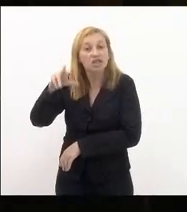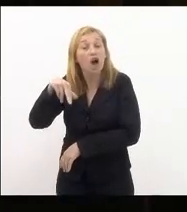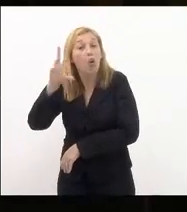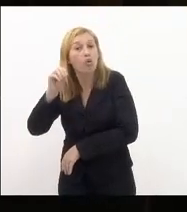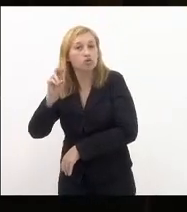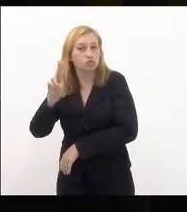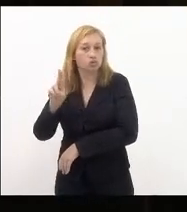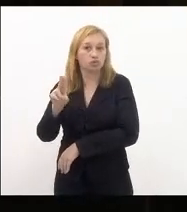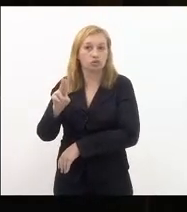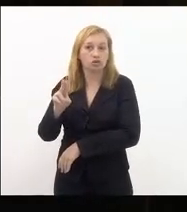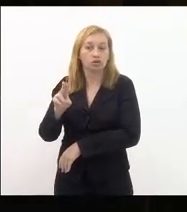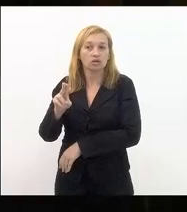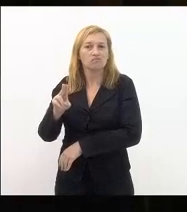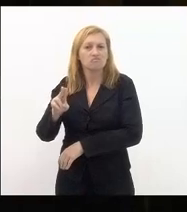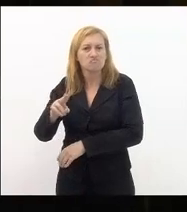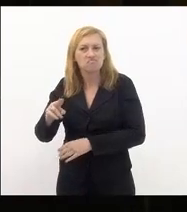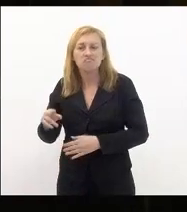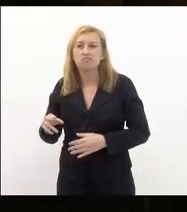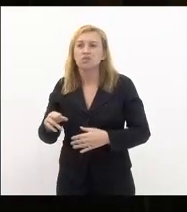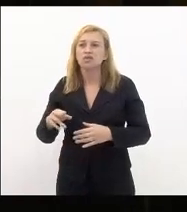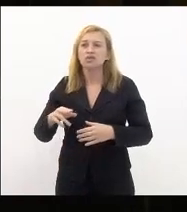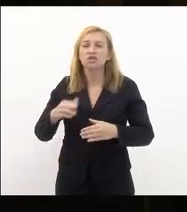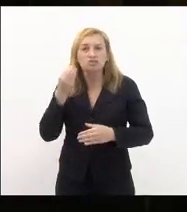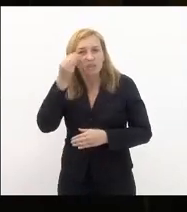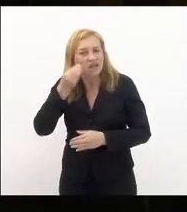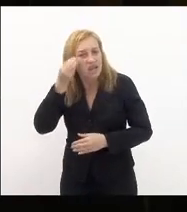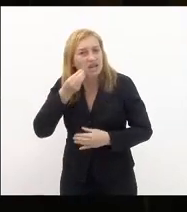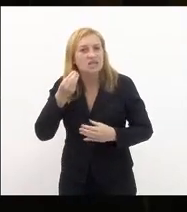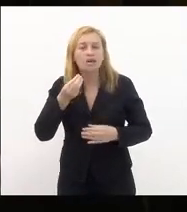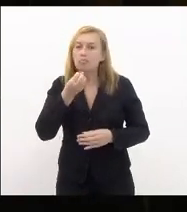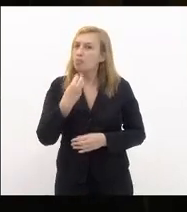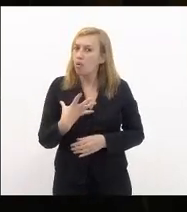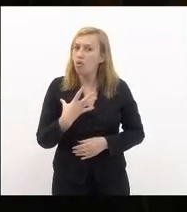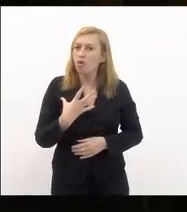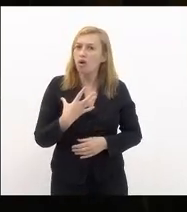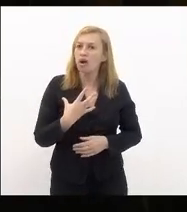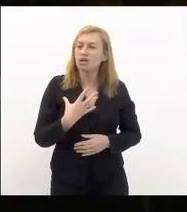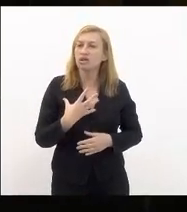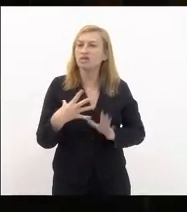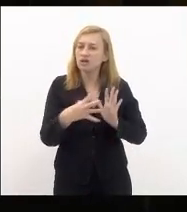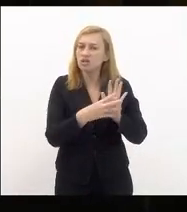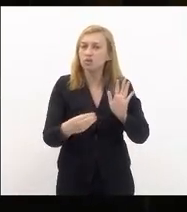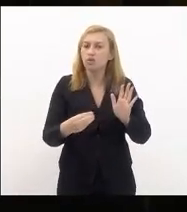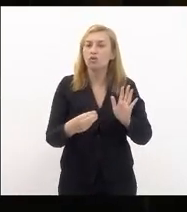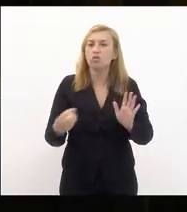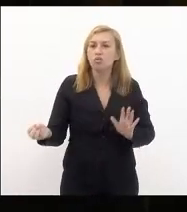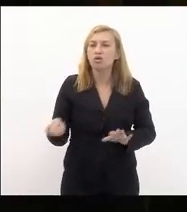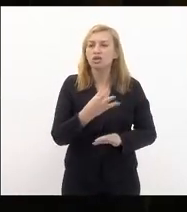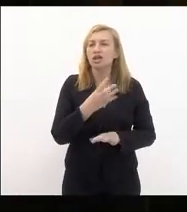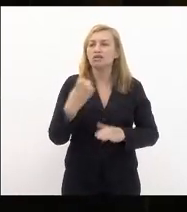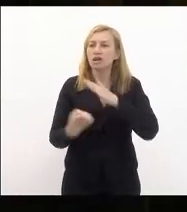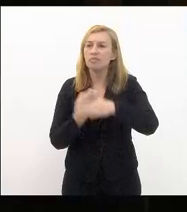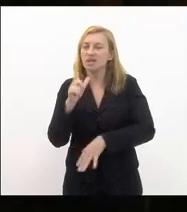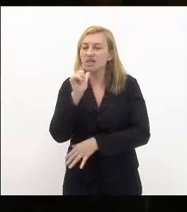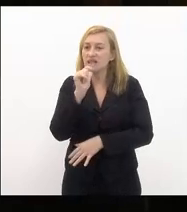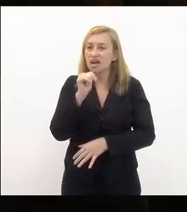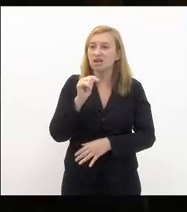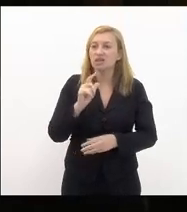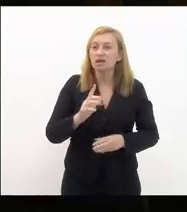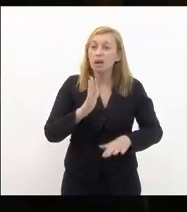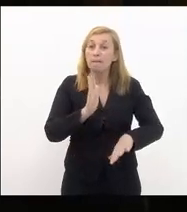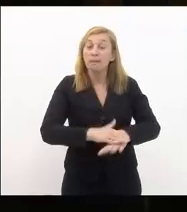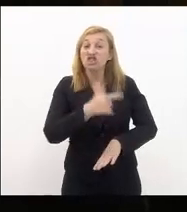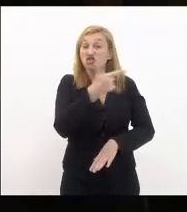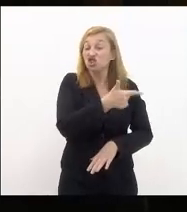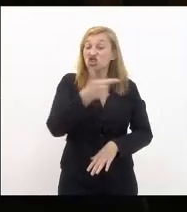como algo bem sucedido como uma experiência exitosa que foi essa modelagem da CEDAI que além de trazer mais de